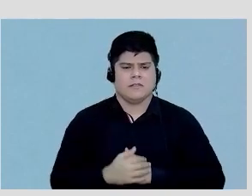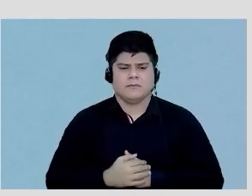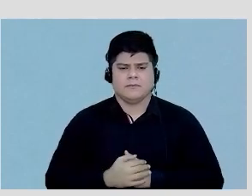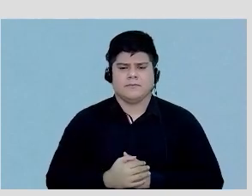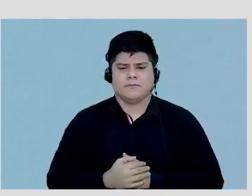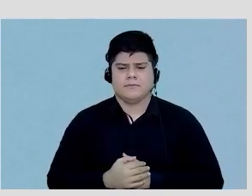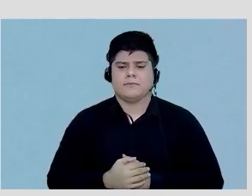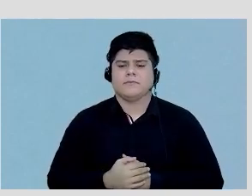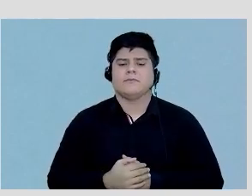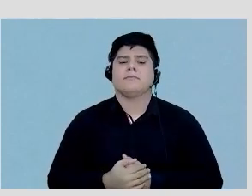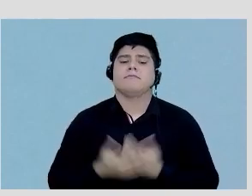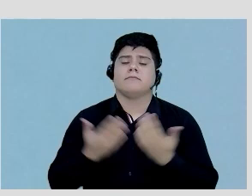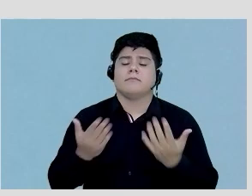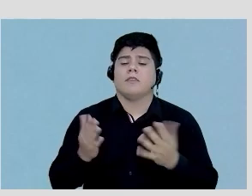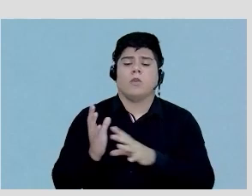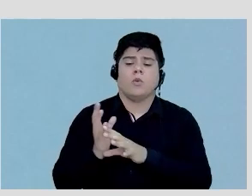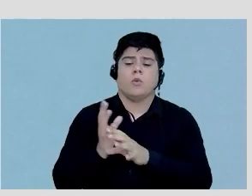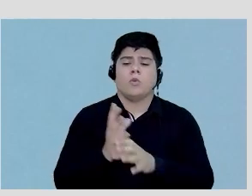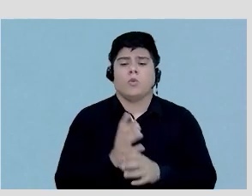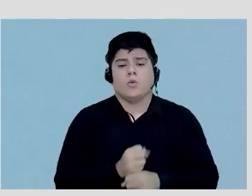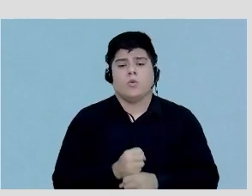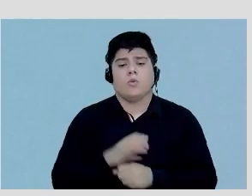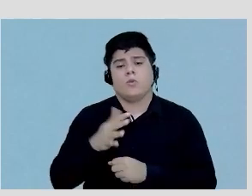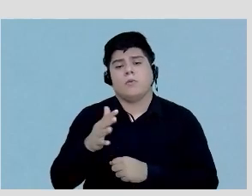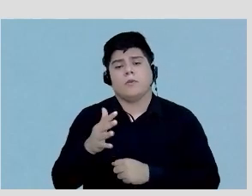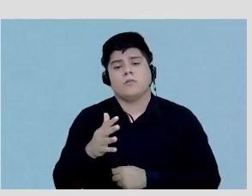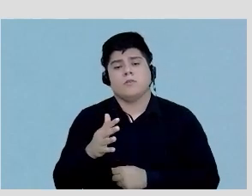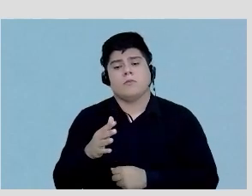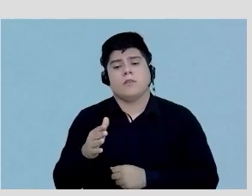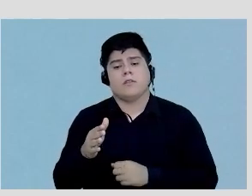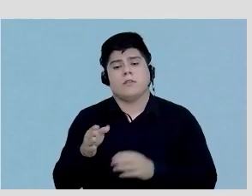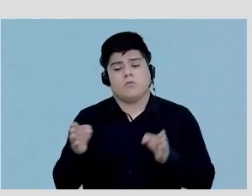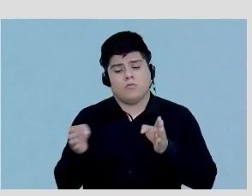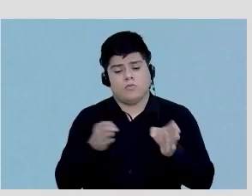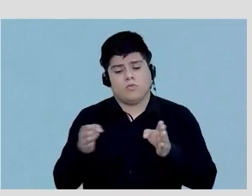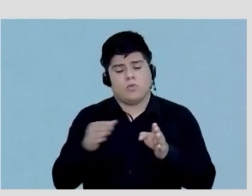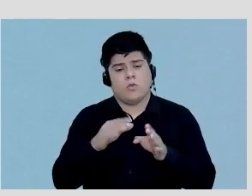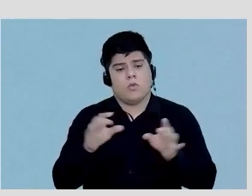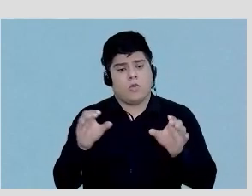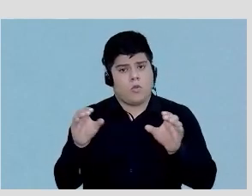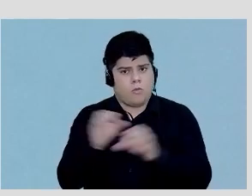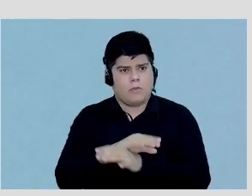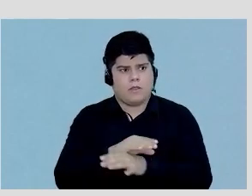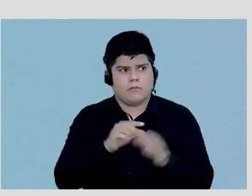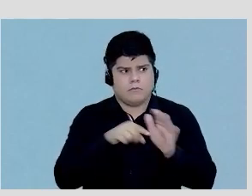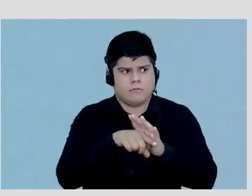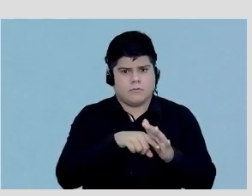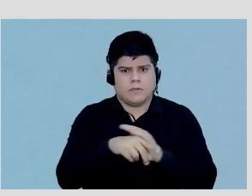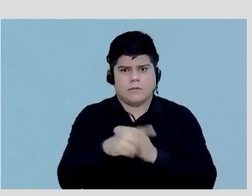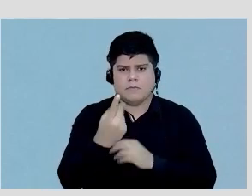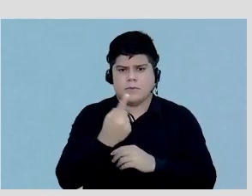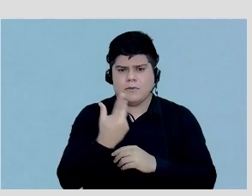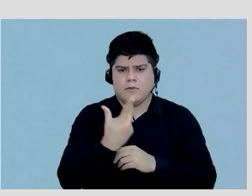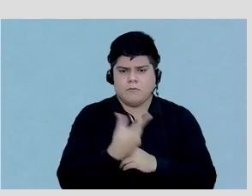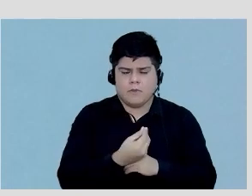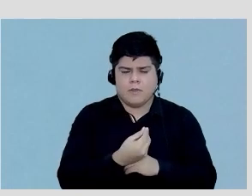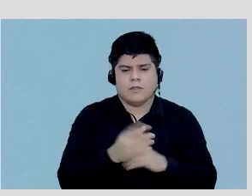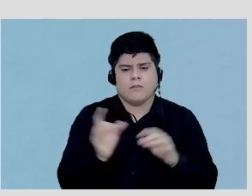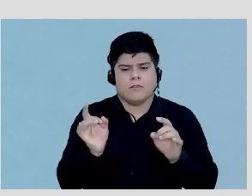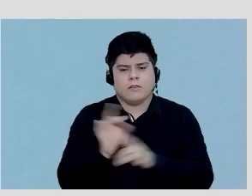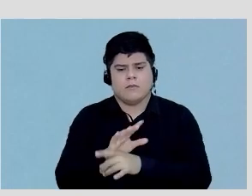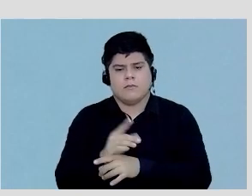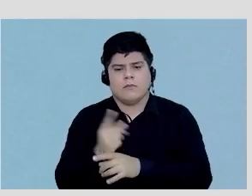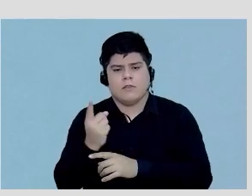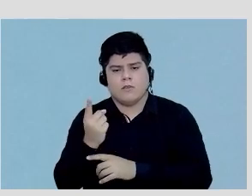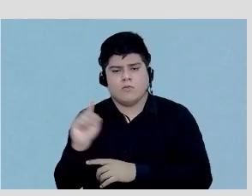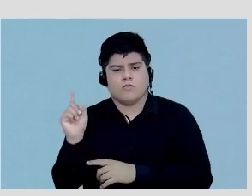E o que a gente levantou, que a duração do exame completo, desde a primeira injeção até o término da última